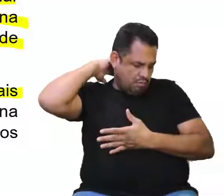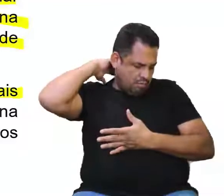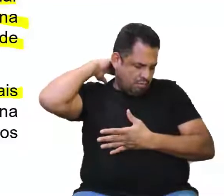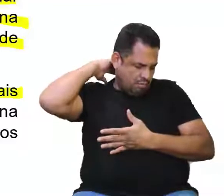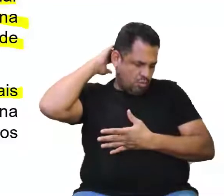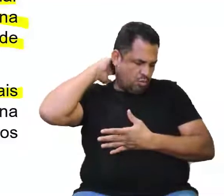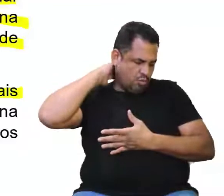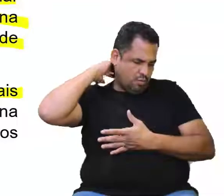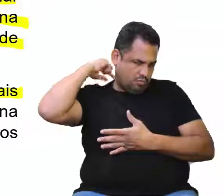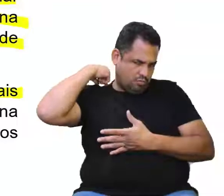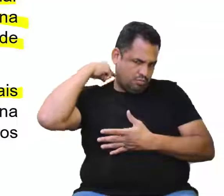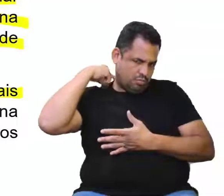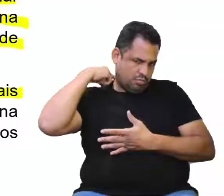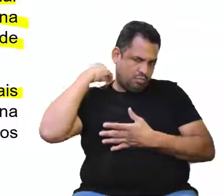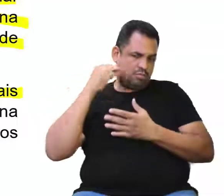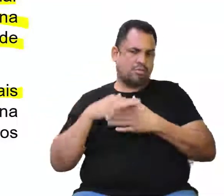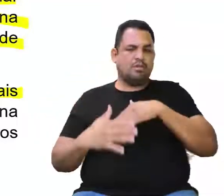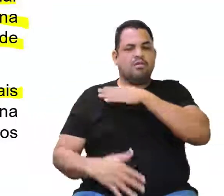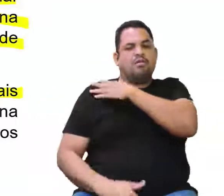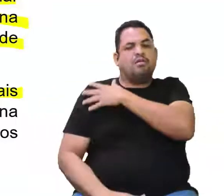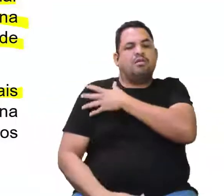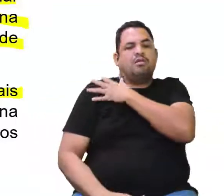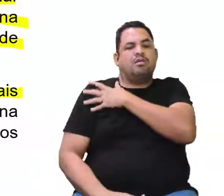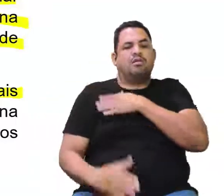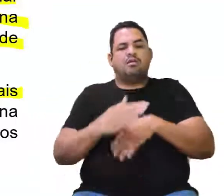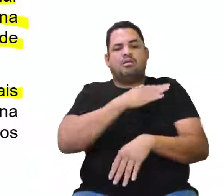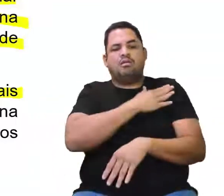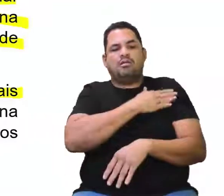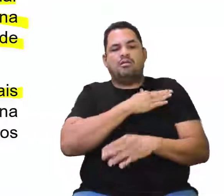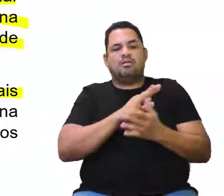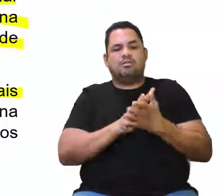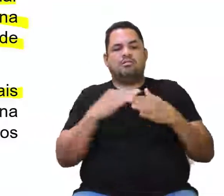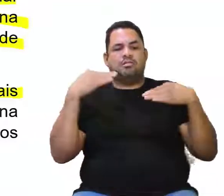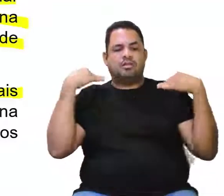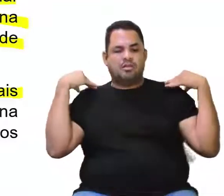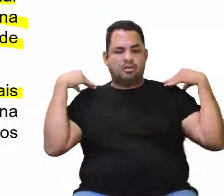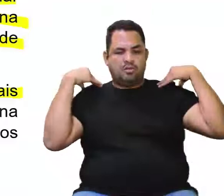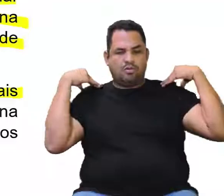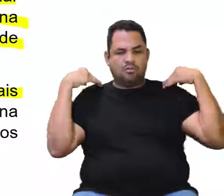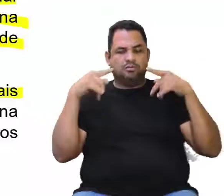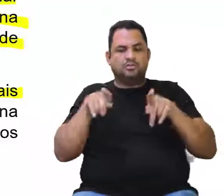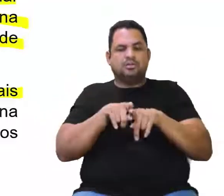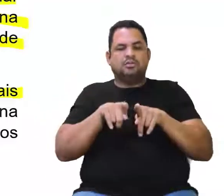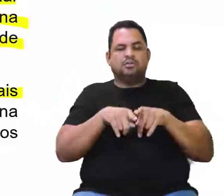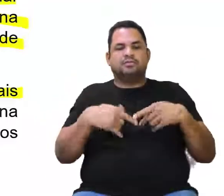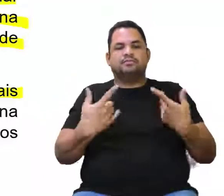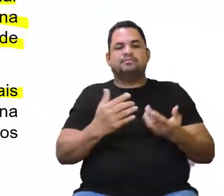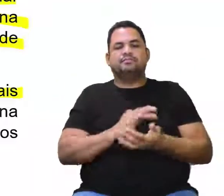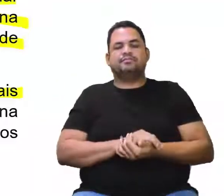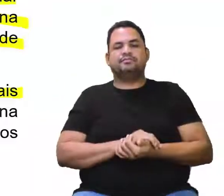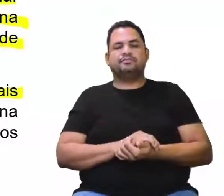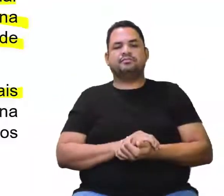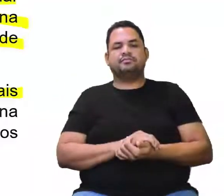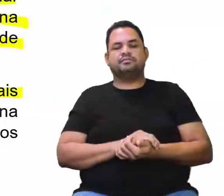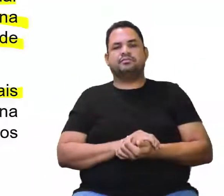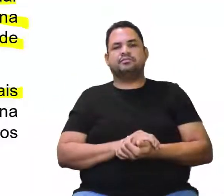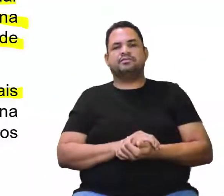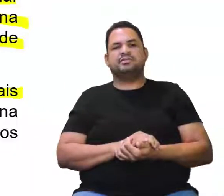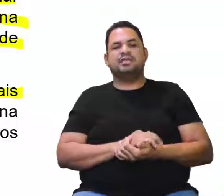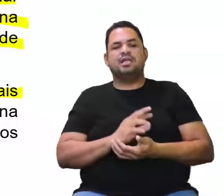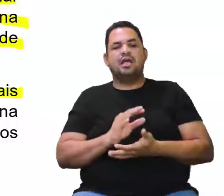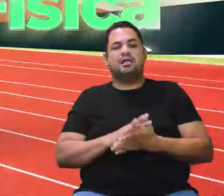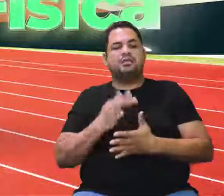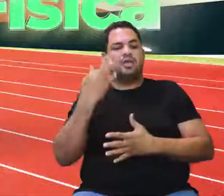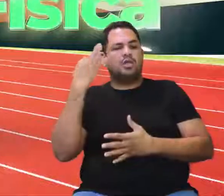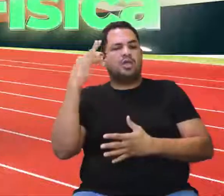pescoço, dores nos braços e nos ombros, isso em casos menores, mais graves, Essa questão das